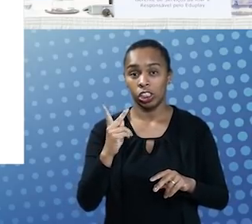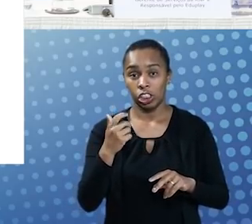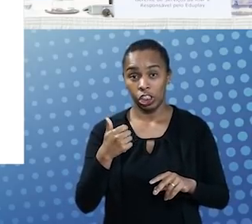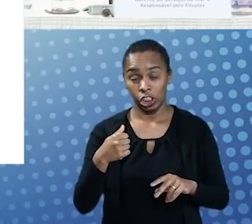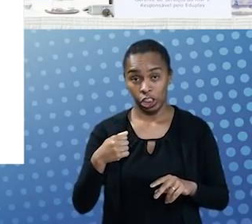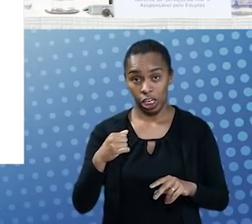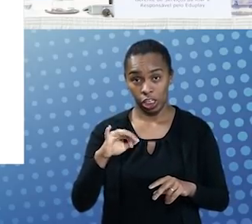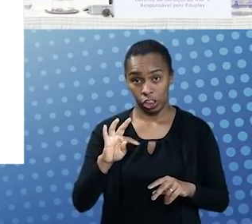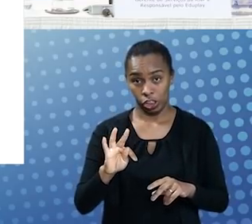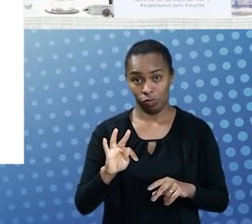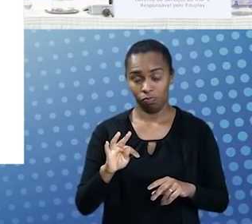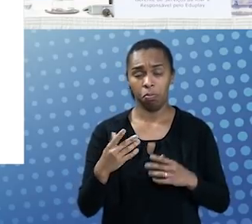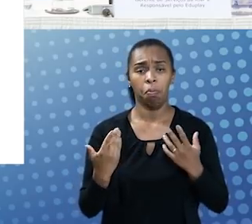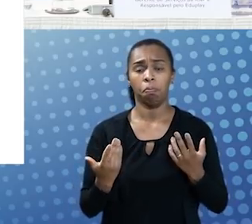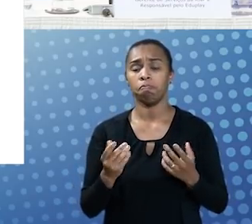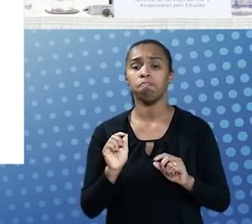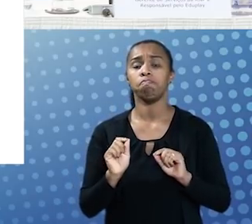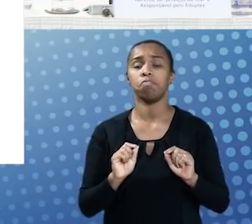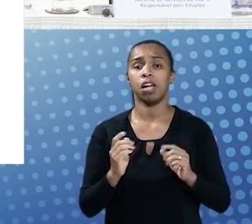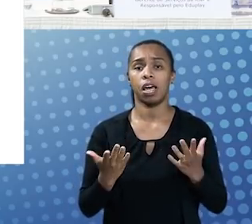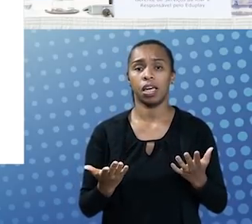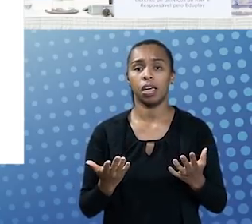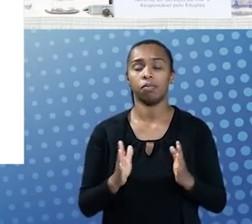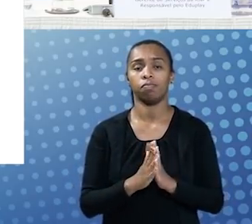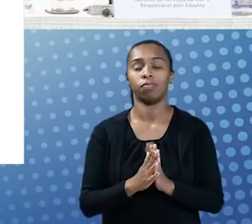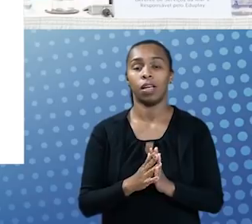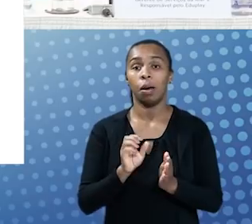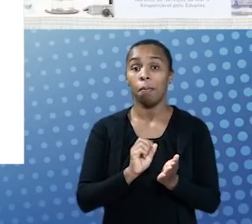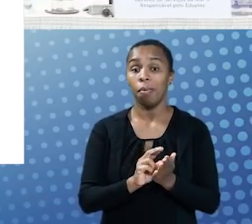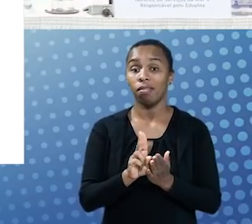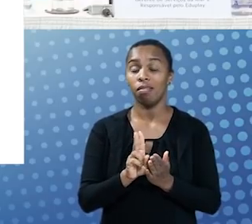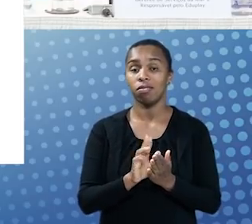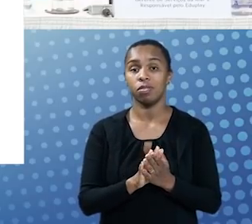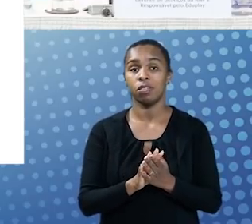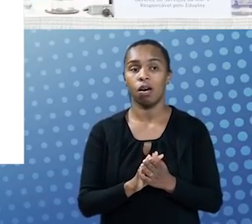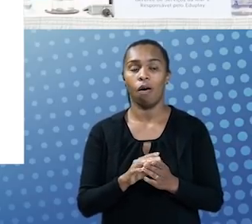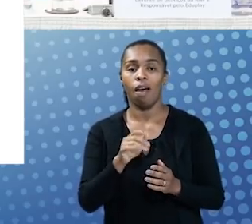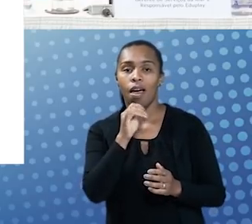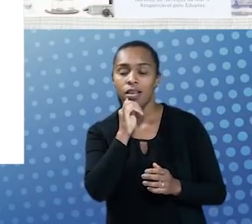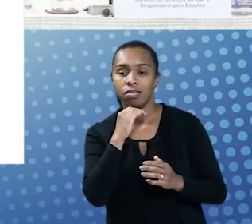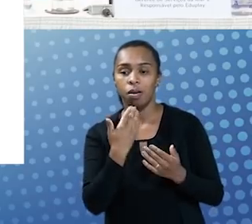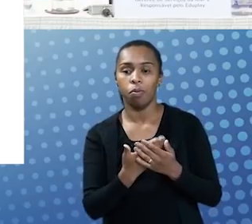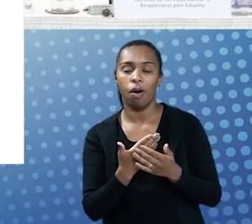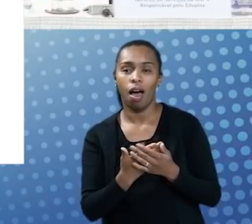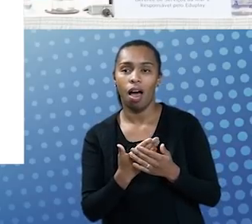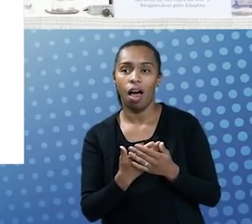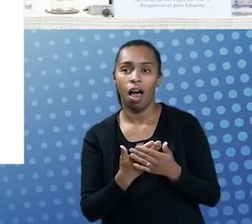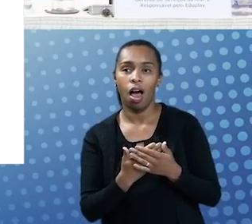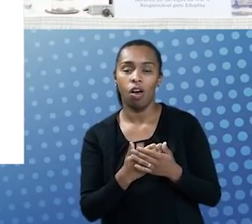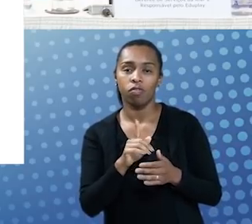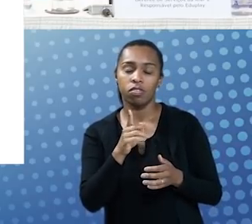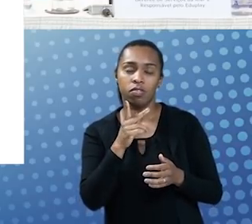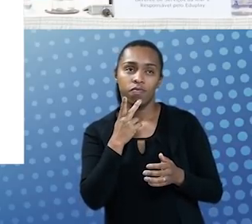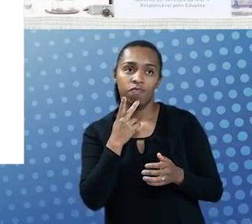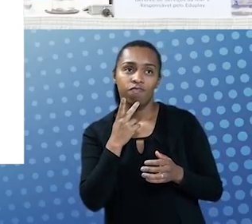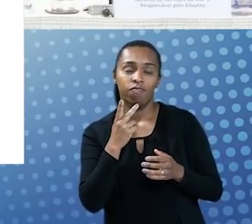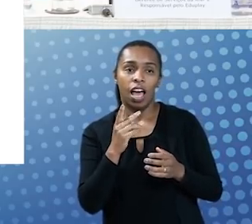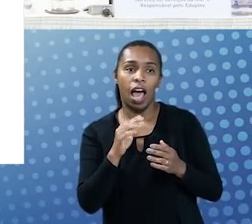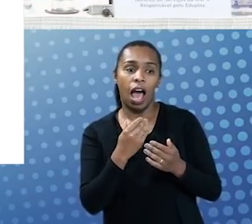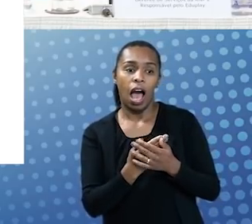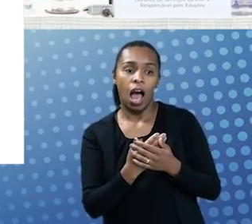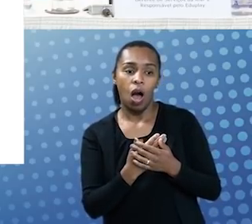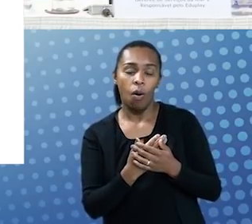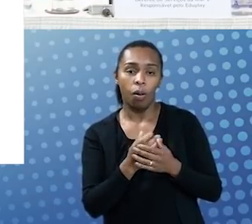transmissões, então, você está fazendo uma aula síncrona, por exemplo, onde é uma aula, como eu disse, que você está fazendo uma transmissão